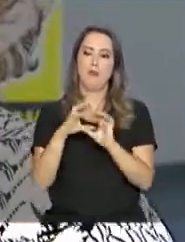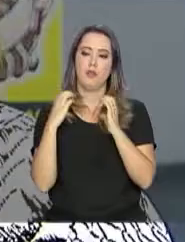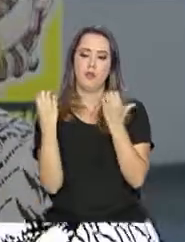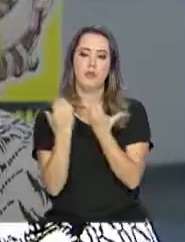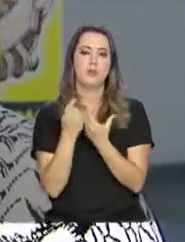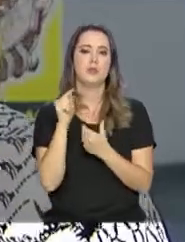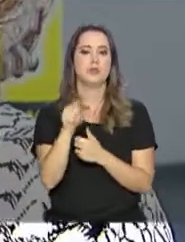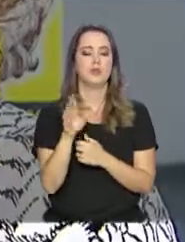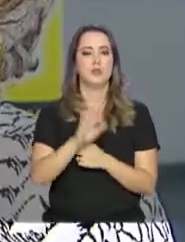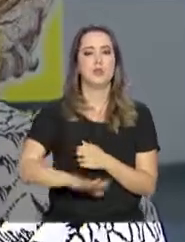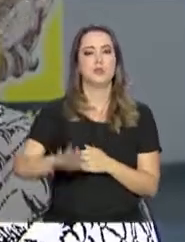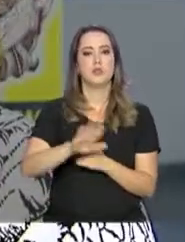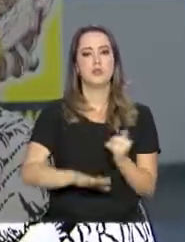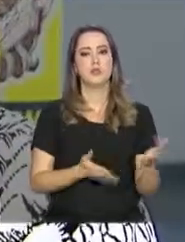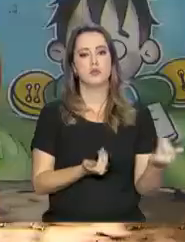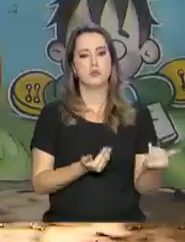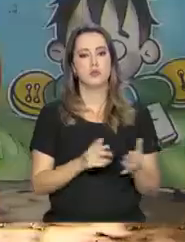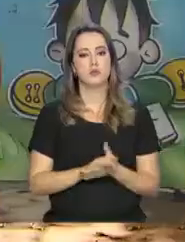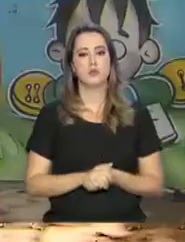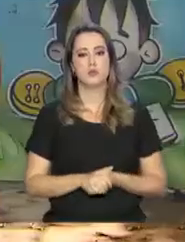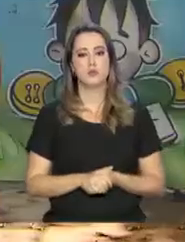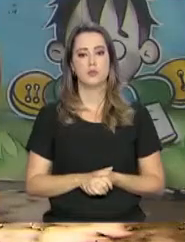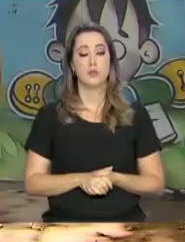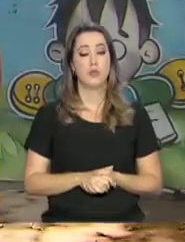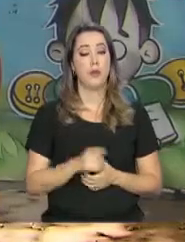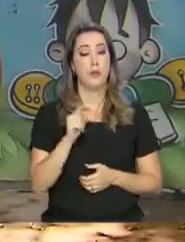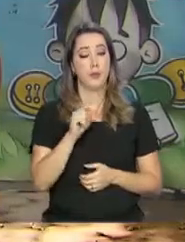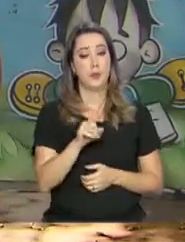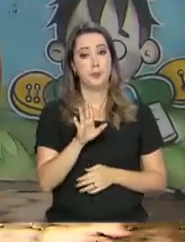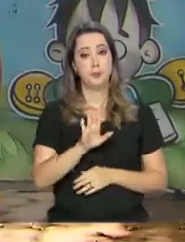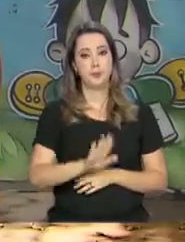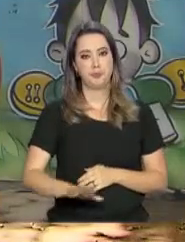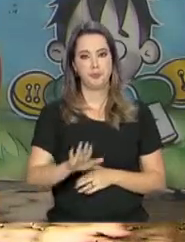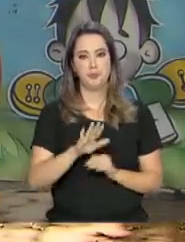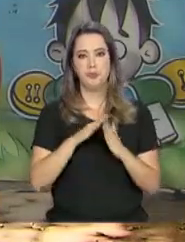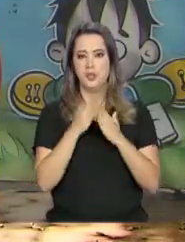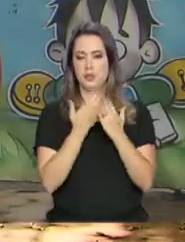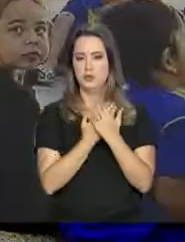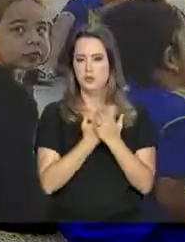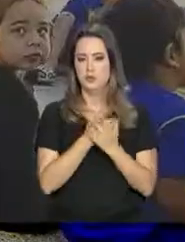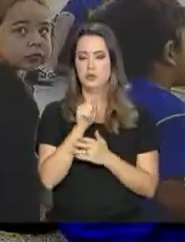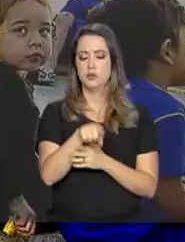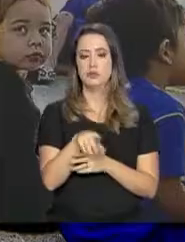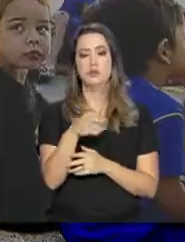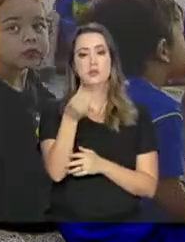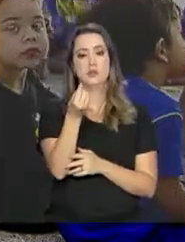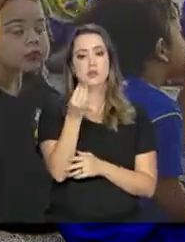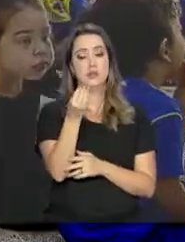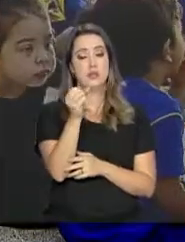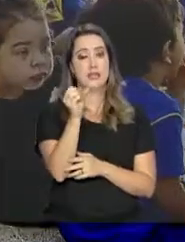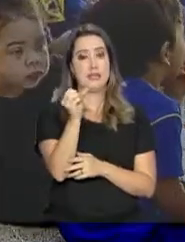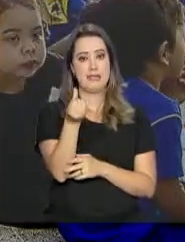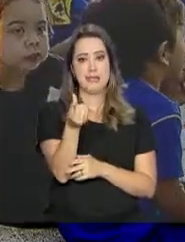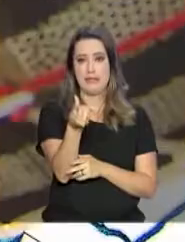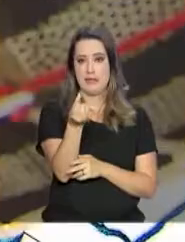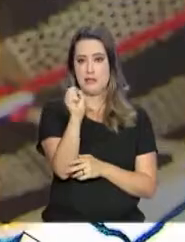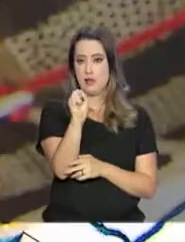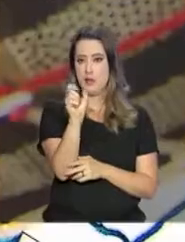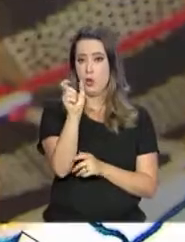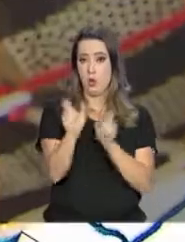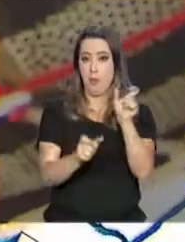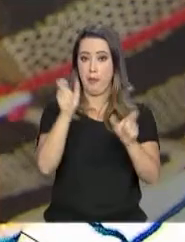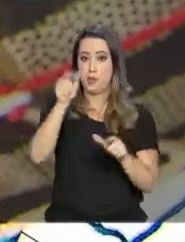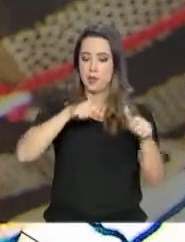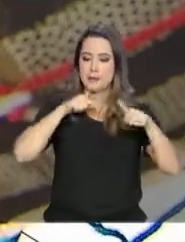do adolescente para fazer valer os seus direitos. No Centro Educacional Infantil Sonho de Criança, são 68 funcionários, que